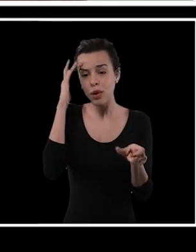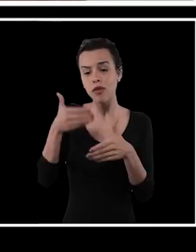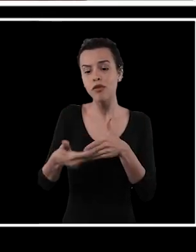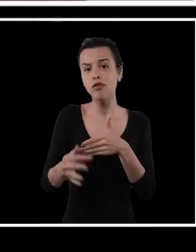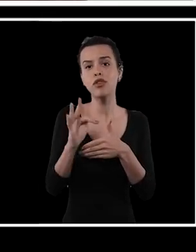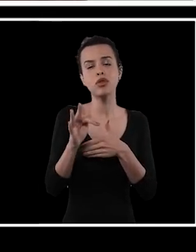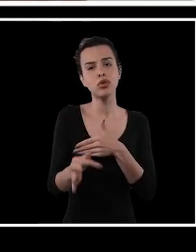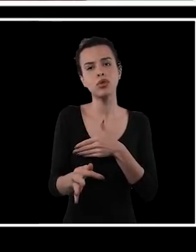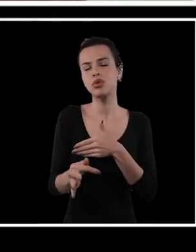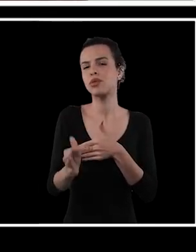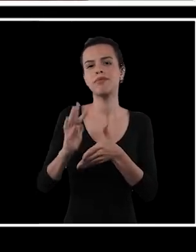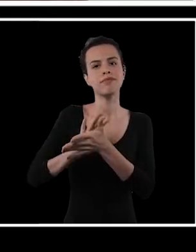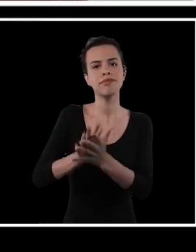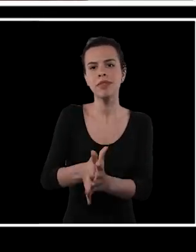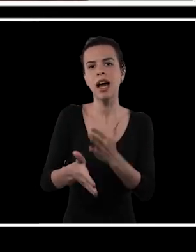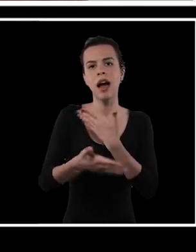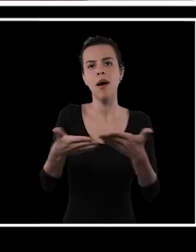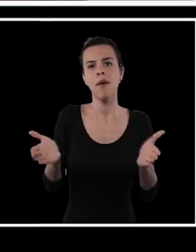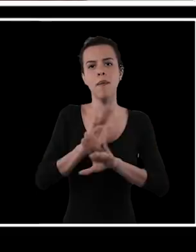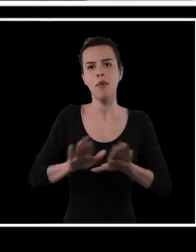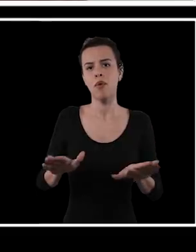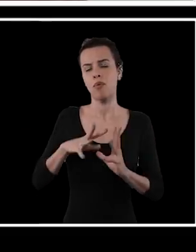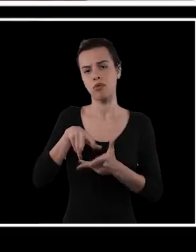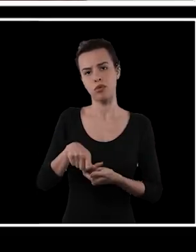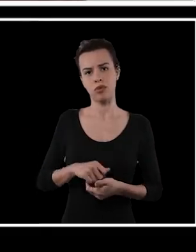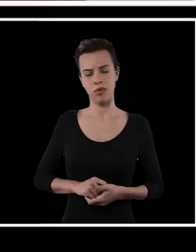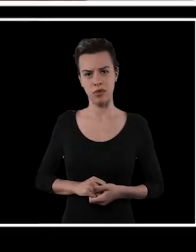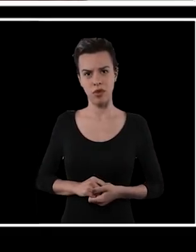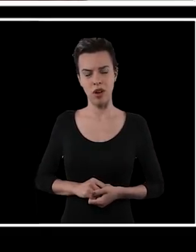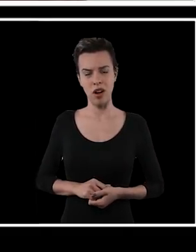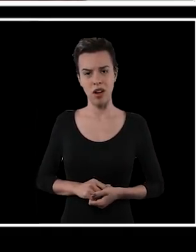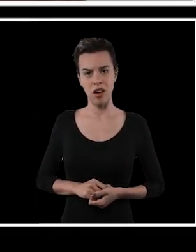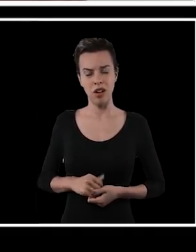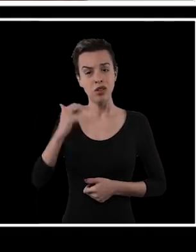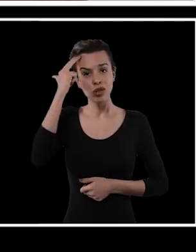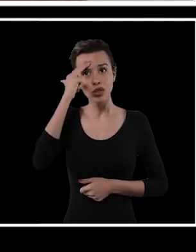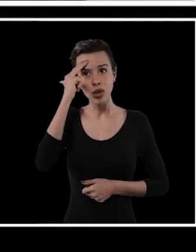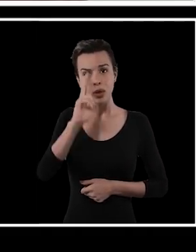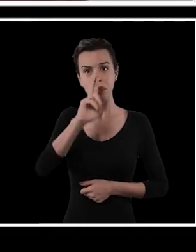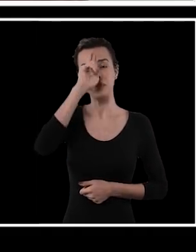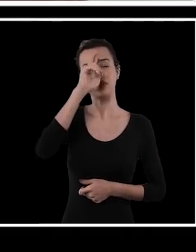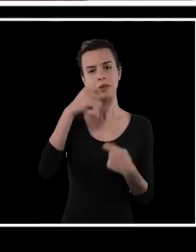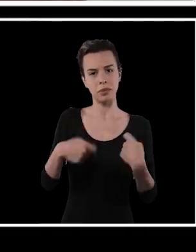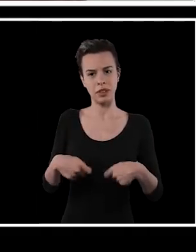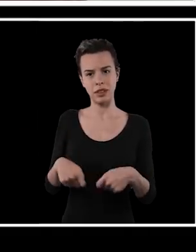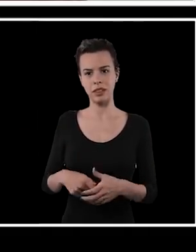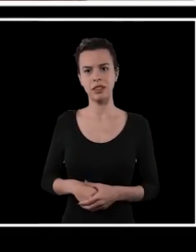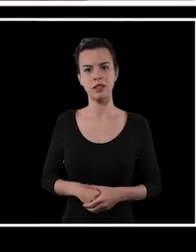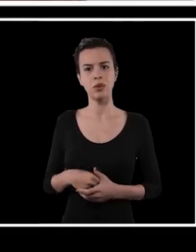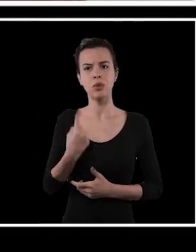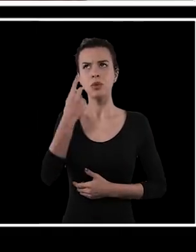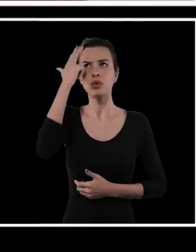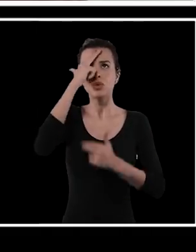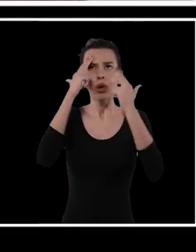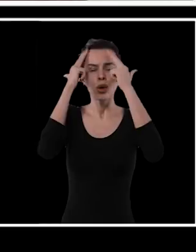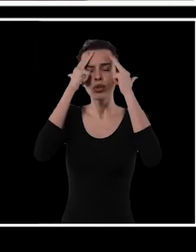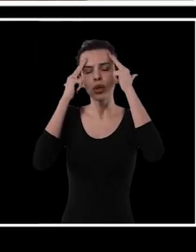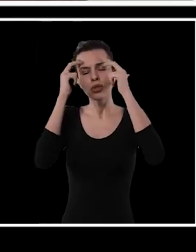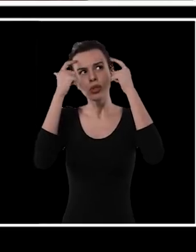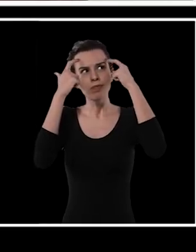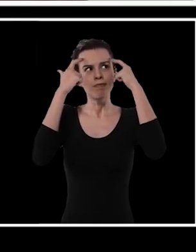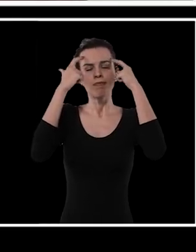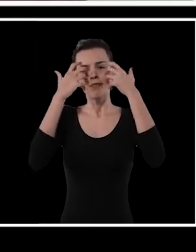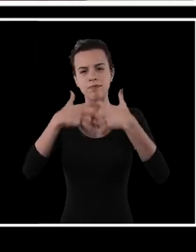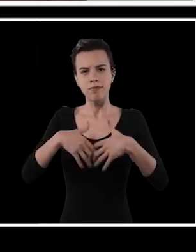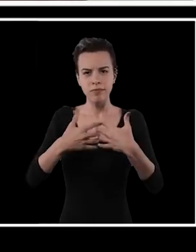pessoas que ainda não vieram poder habitar esse mundo para acabar. Então a gente precisa ter o sonho do meio-dia. É só o